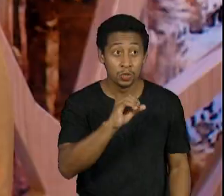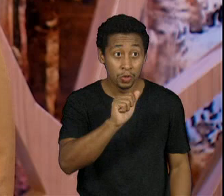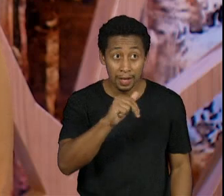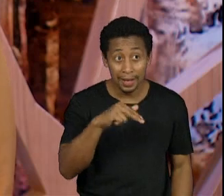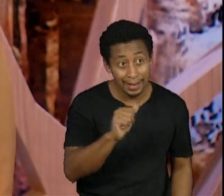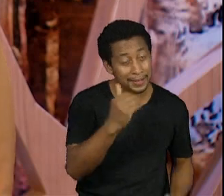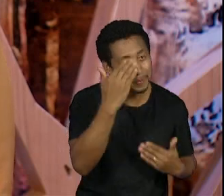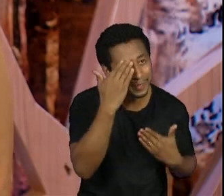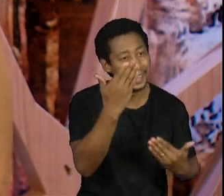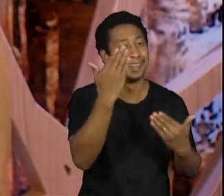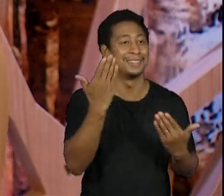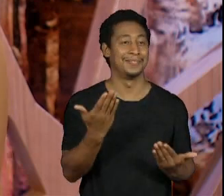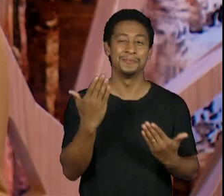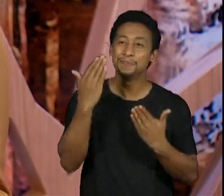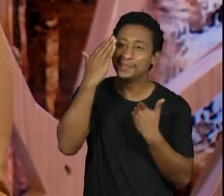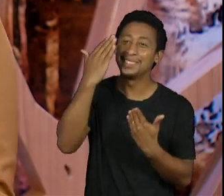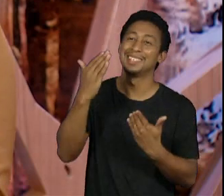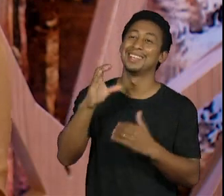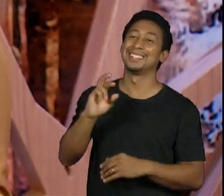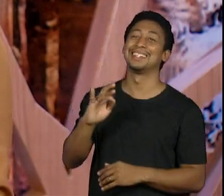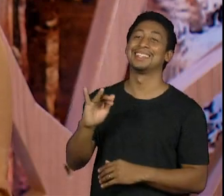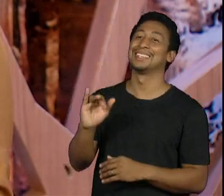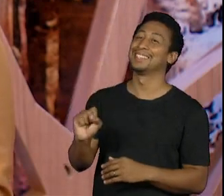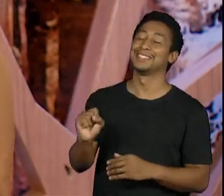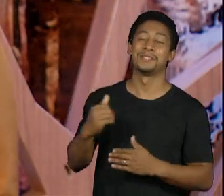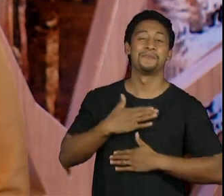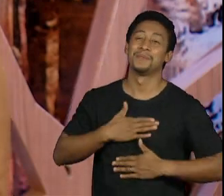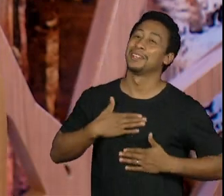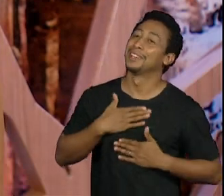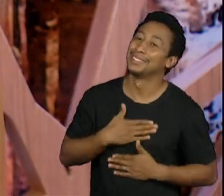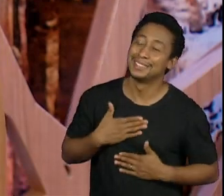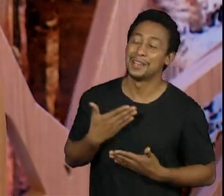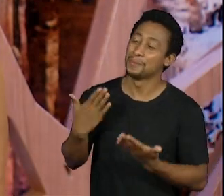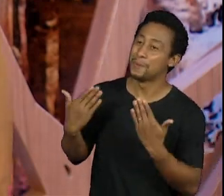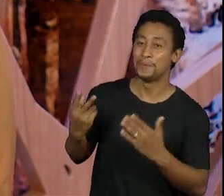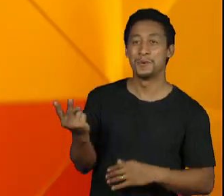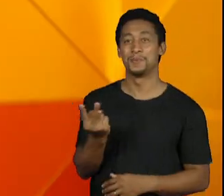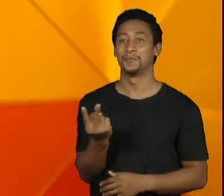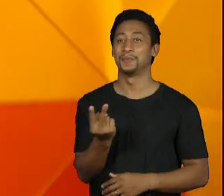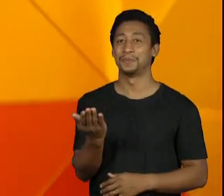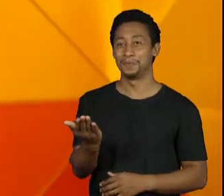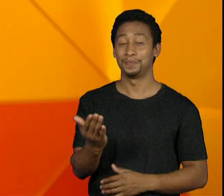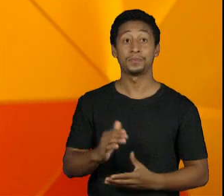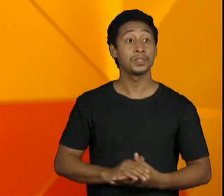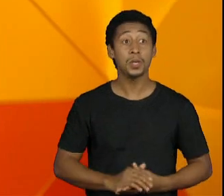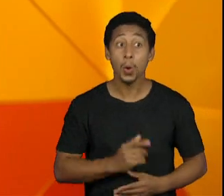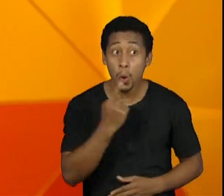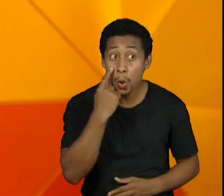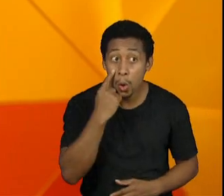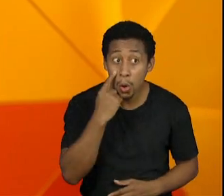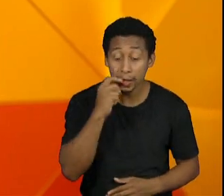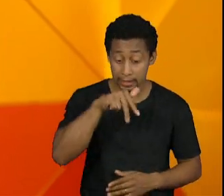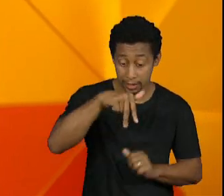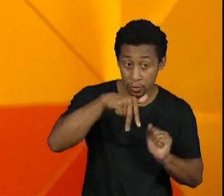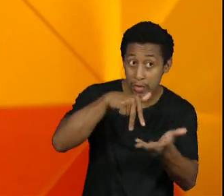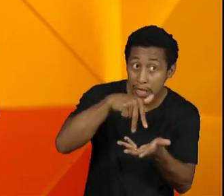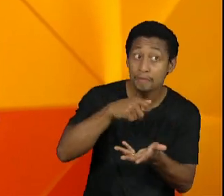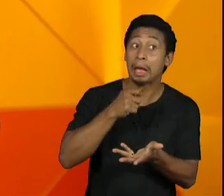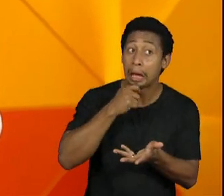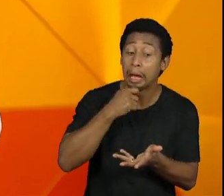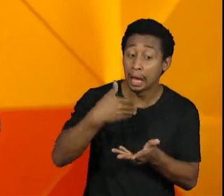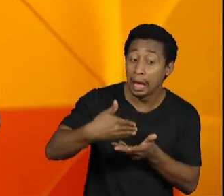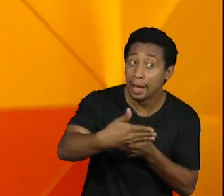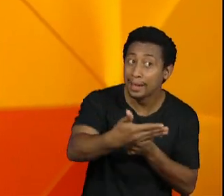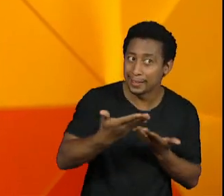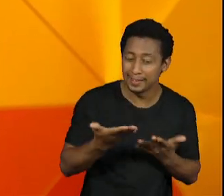obrigada a você Cris foi um prazer estar aqui com vocês dois muito obrigada mas ó Estação Livre ainda não terminou depois do